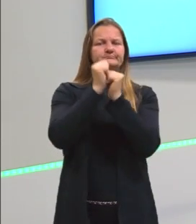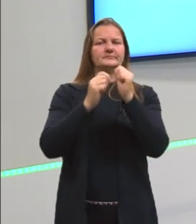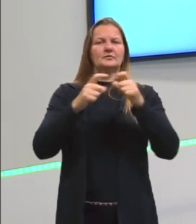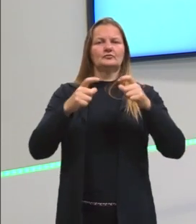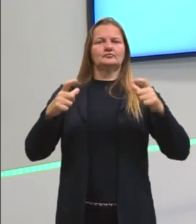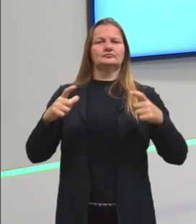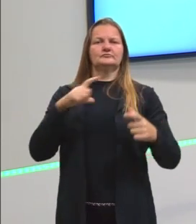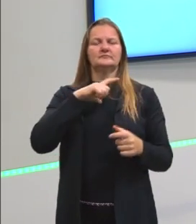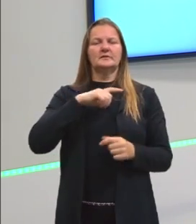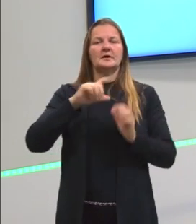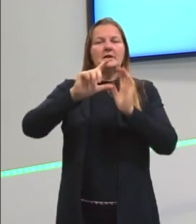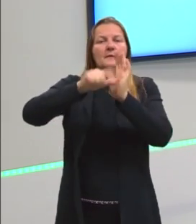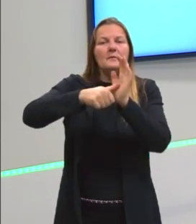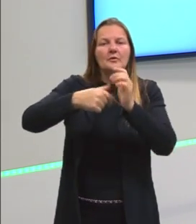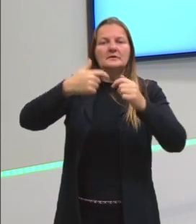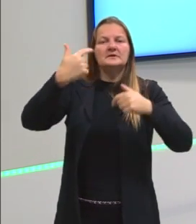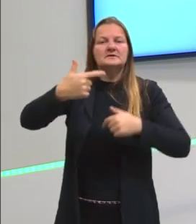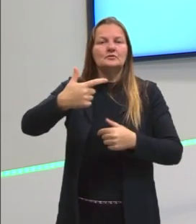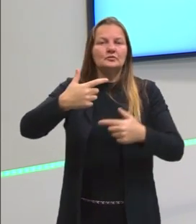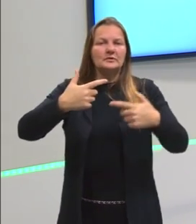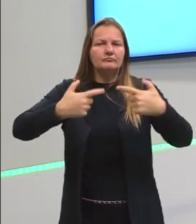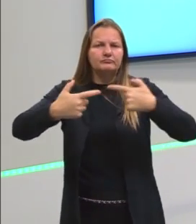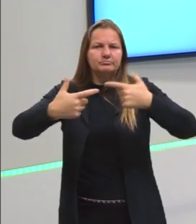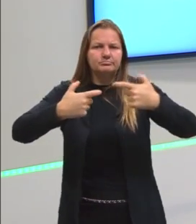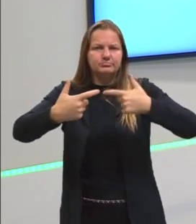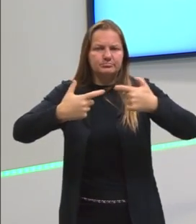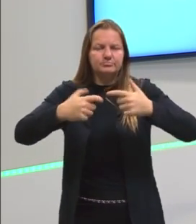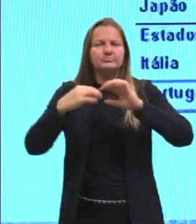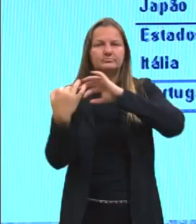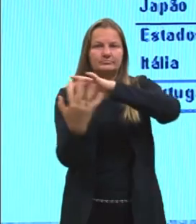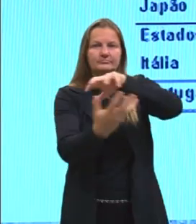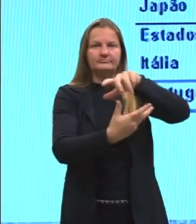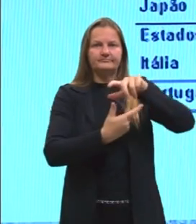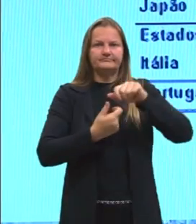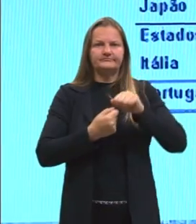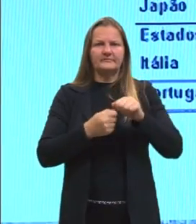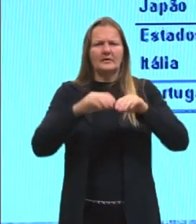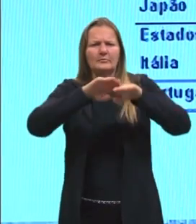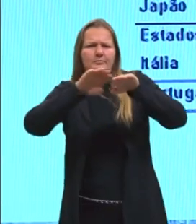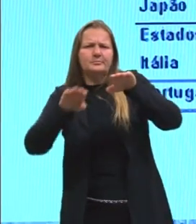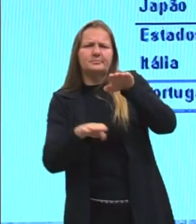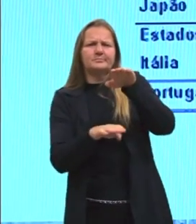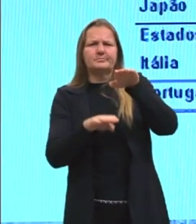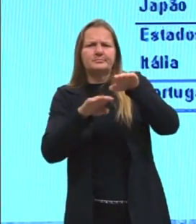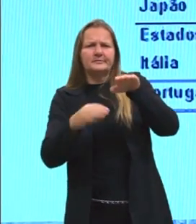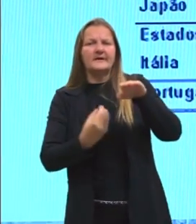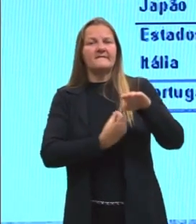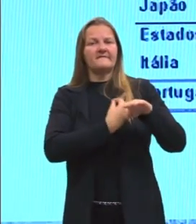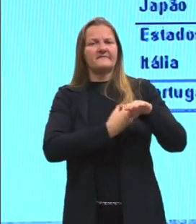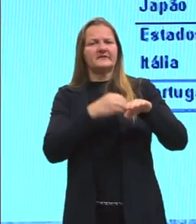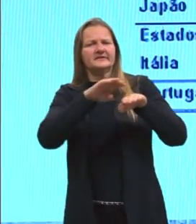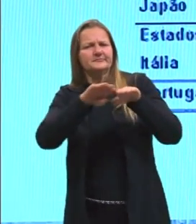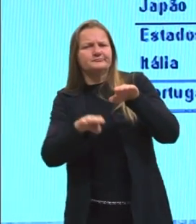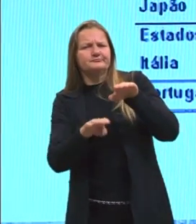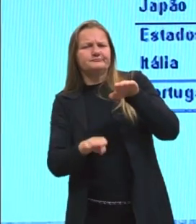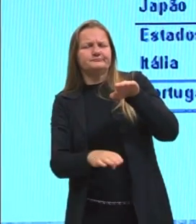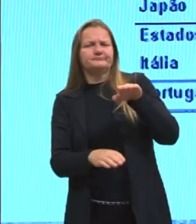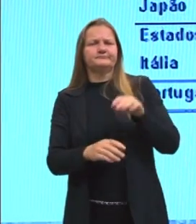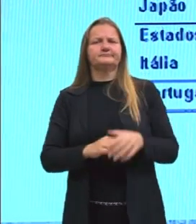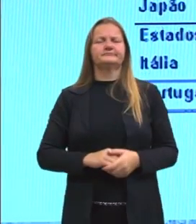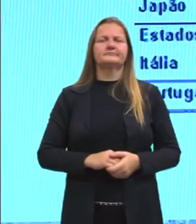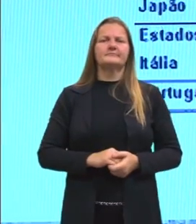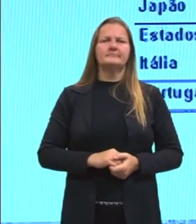após a Segunda Guerra Mundial, então, gente vai ter um desequilíbrio muito grande aí nessas condições de vida entre a cidade e o campo, tá,